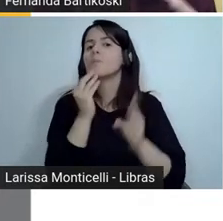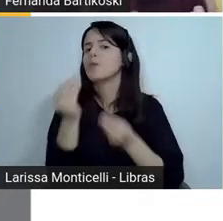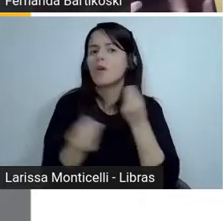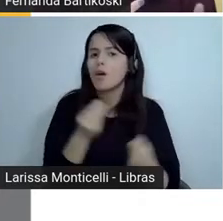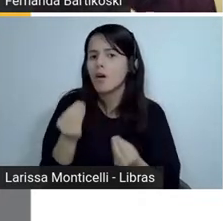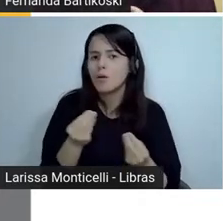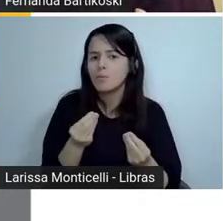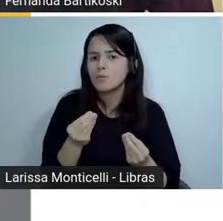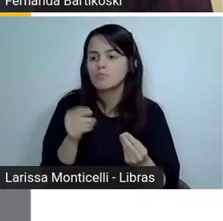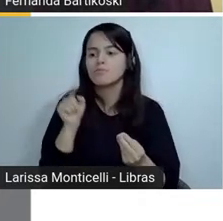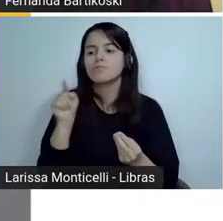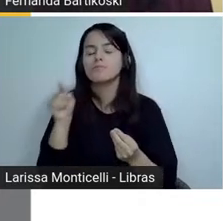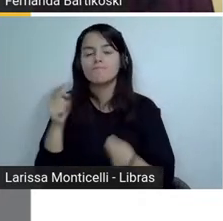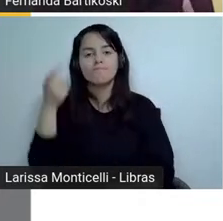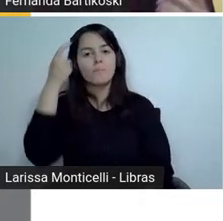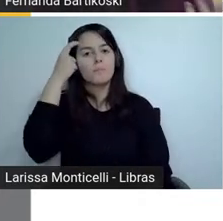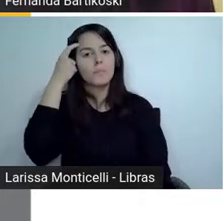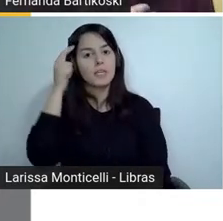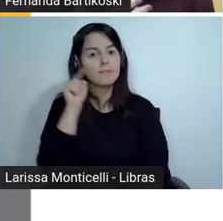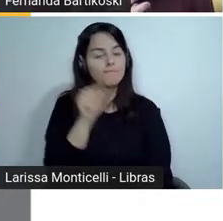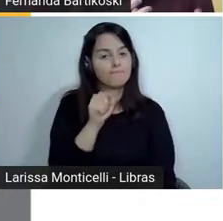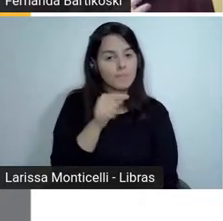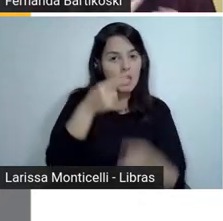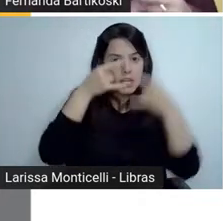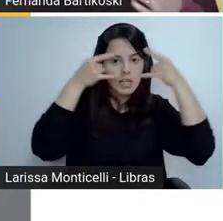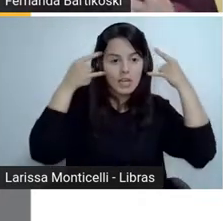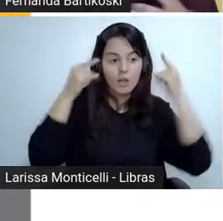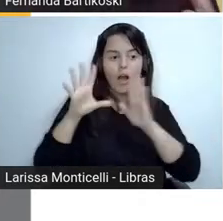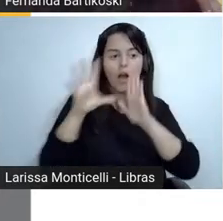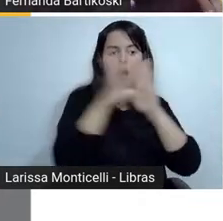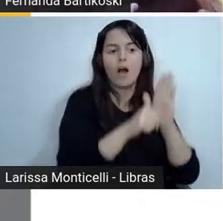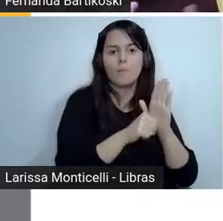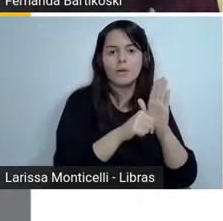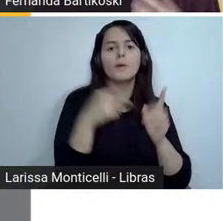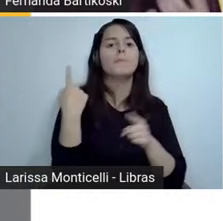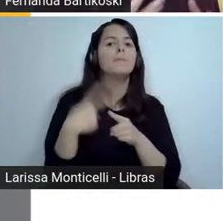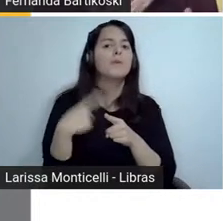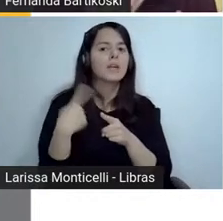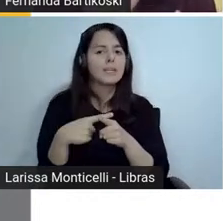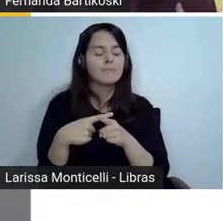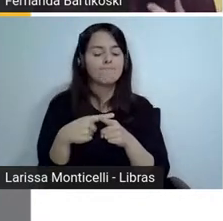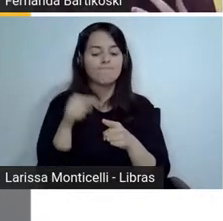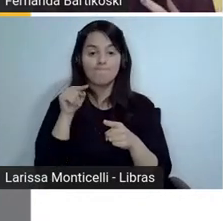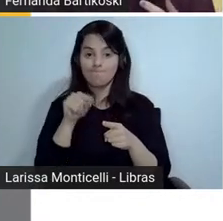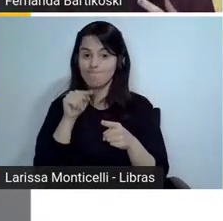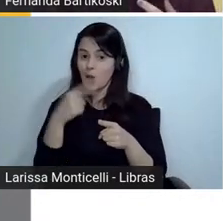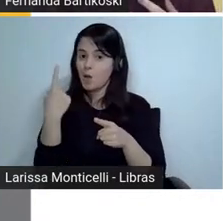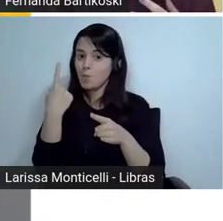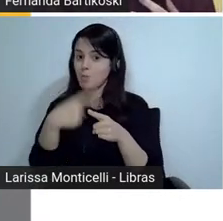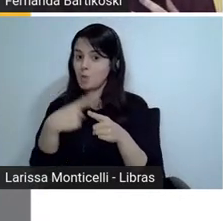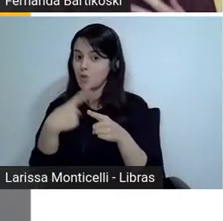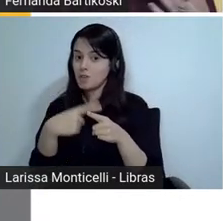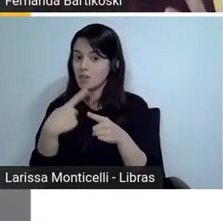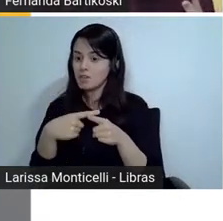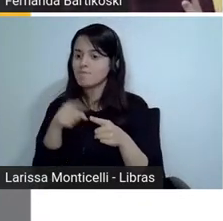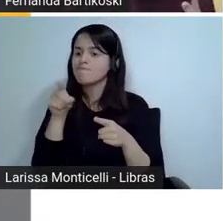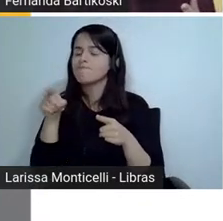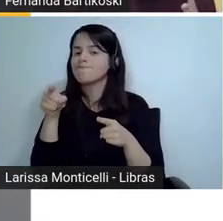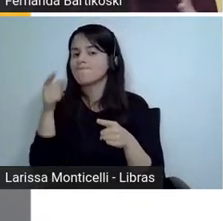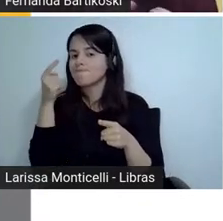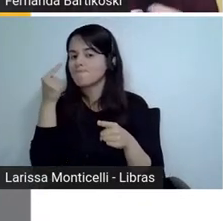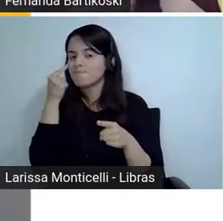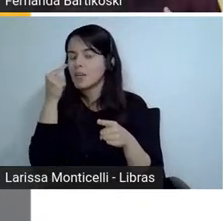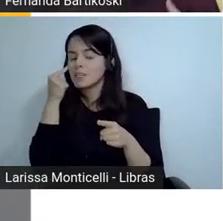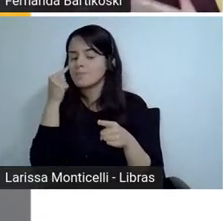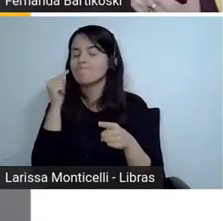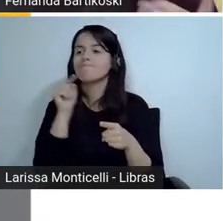que você achou da motivação do crime porque o crime numa narrativa detetiva ela é sempre motivada por algo que aconteceu